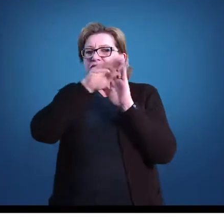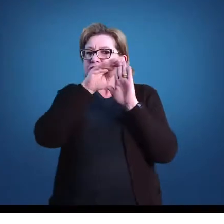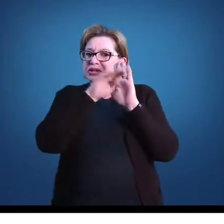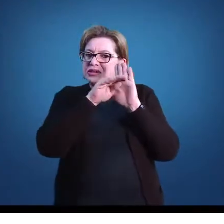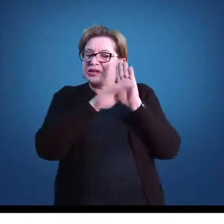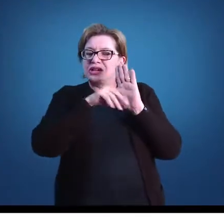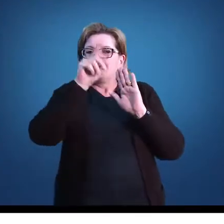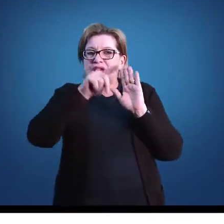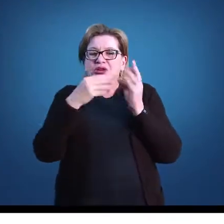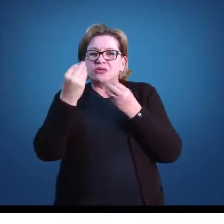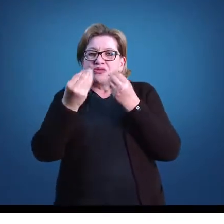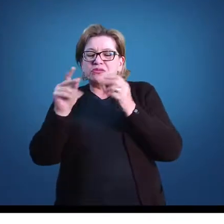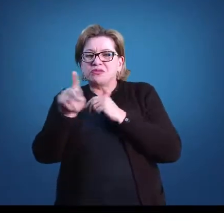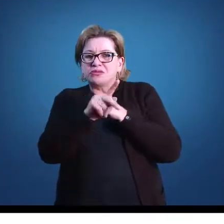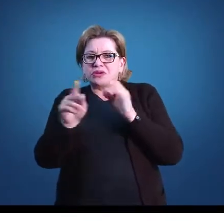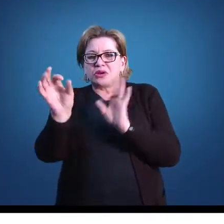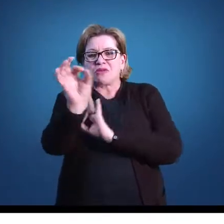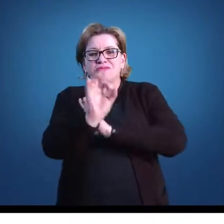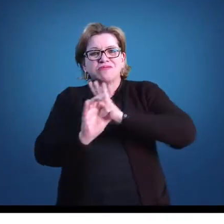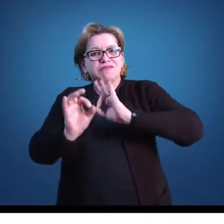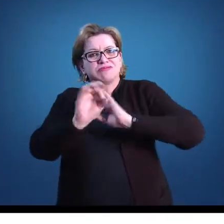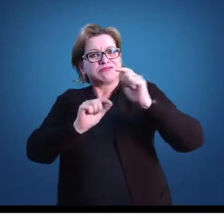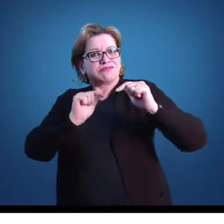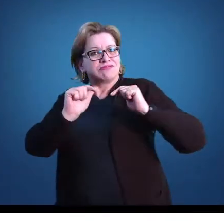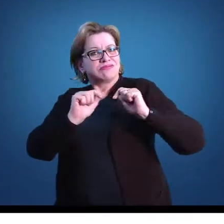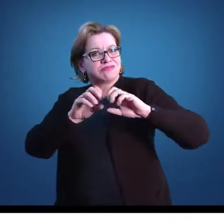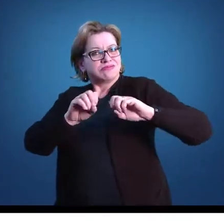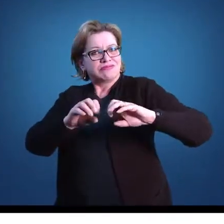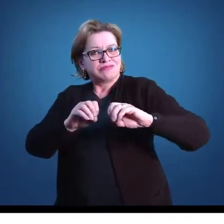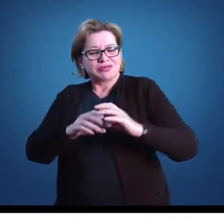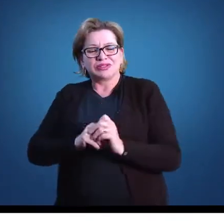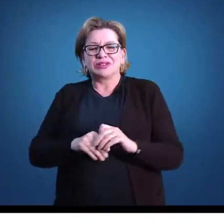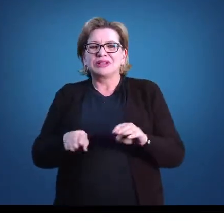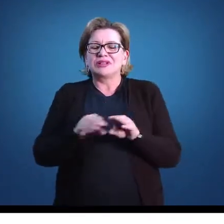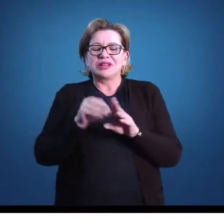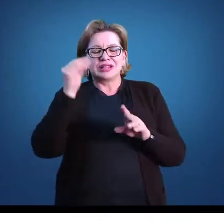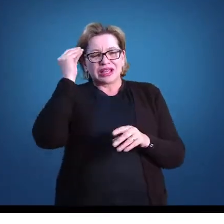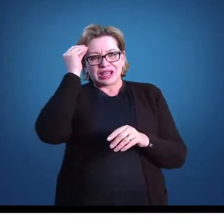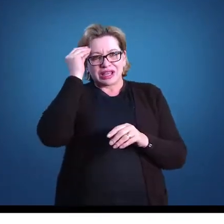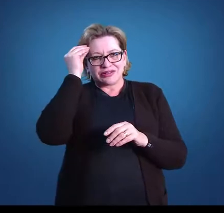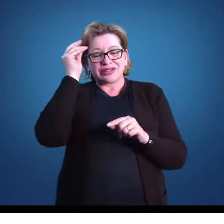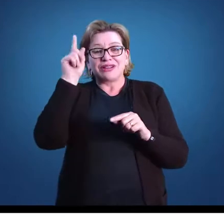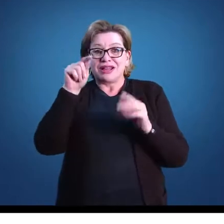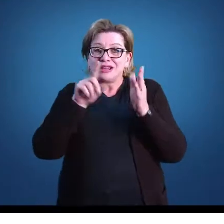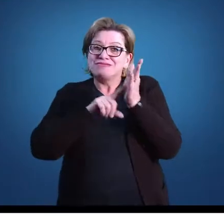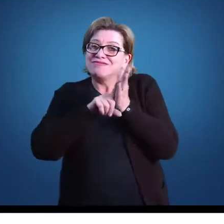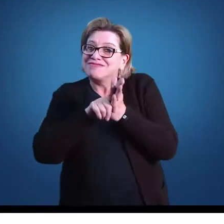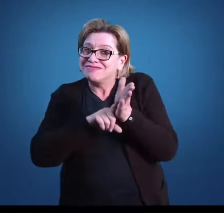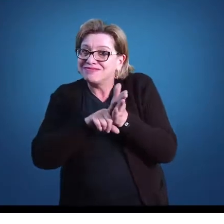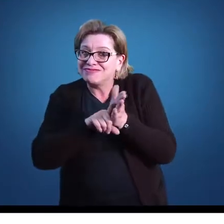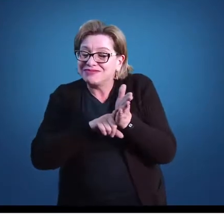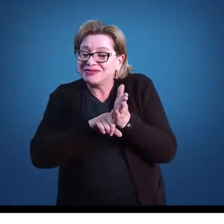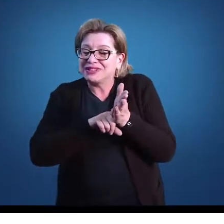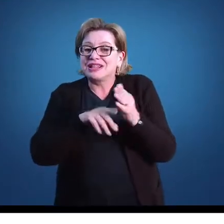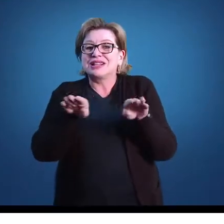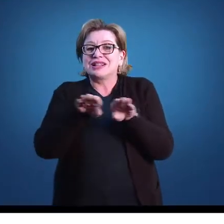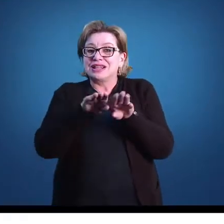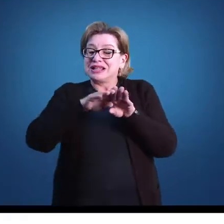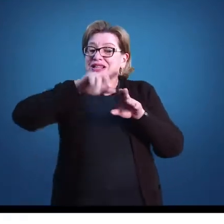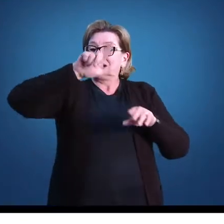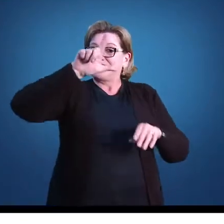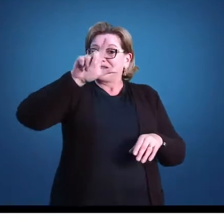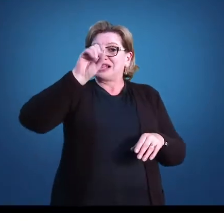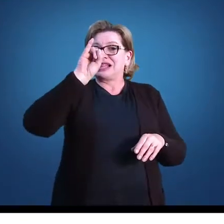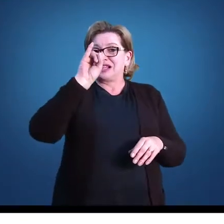Dessa forma, além desse momento de reflexão, é um momento também de pesquisa. Libani ainda comenta